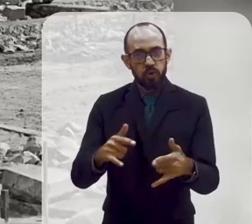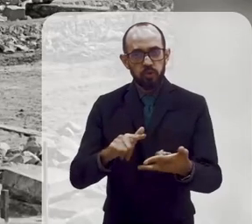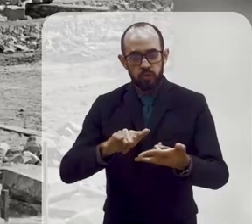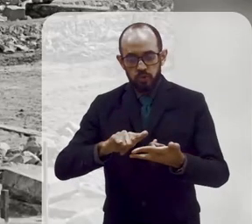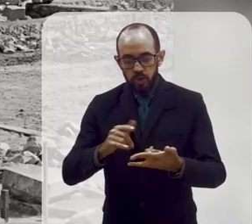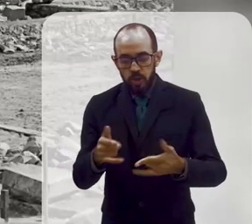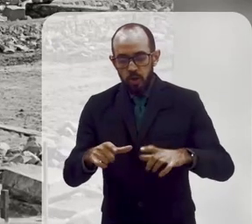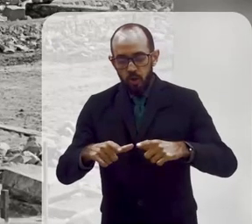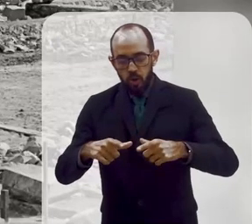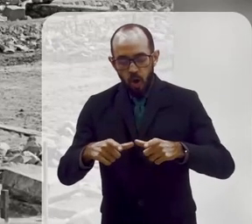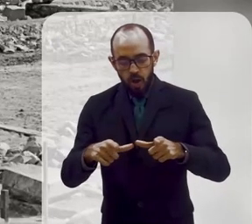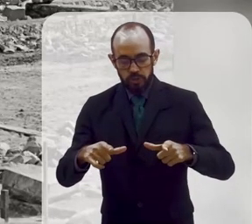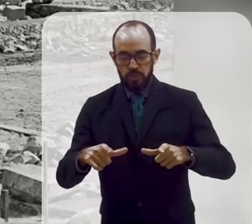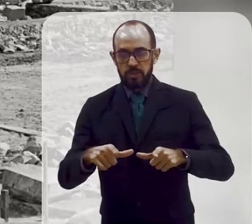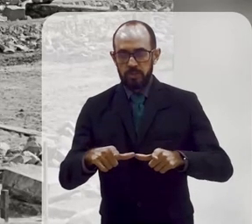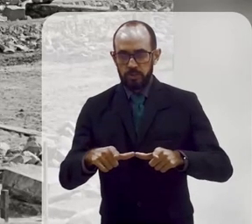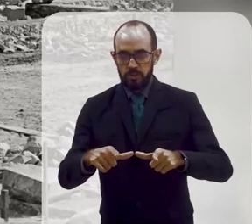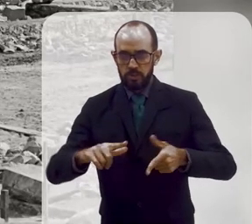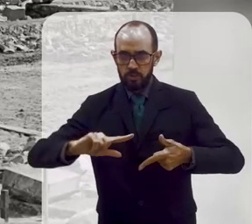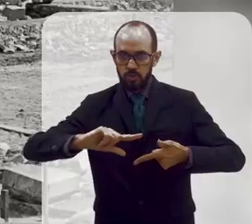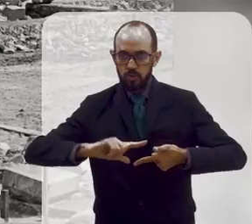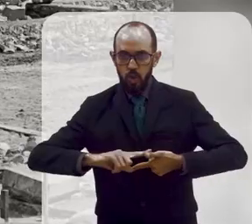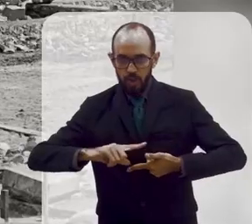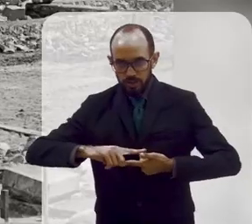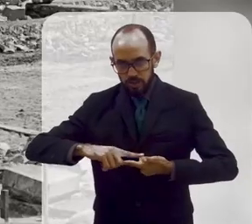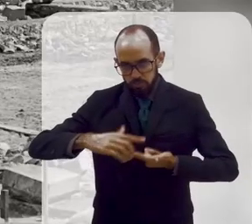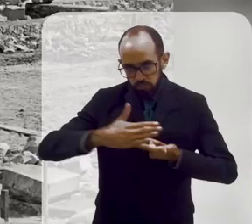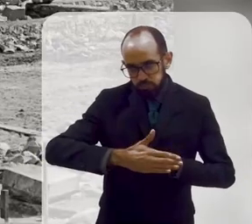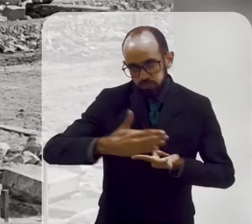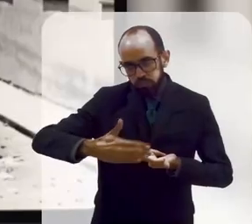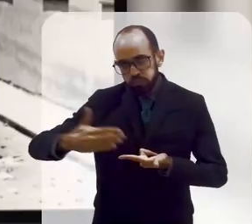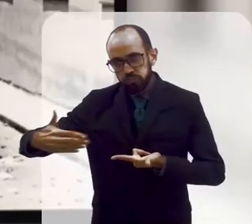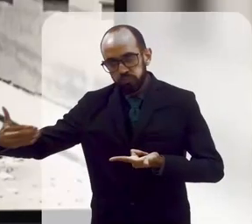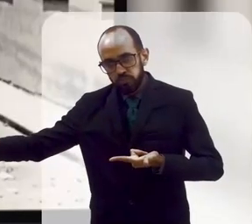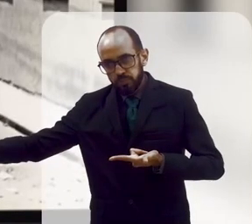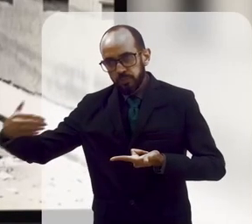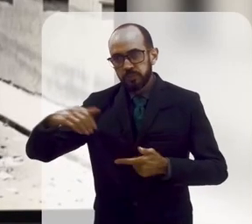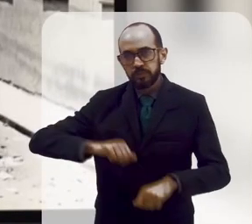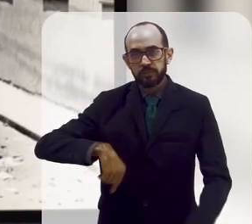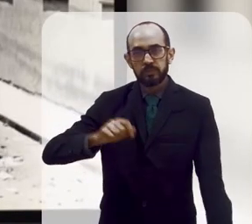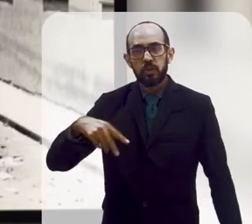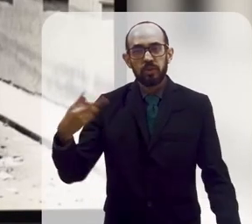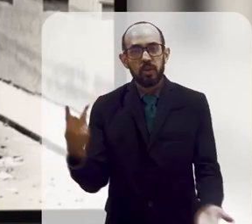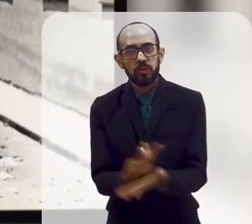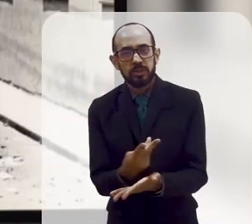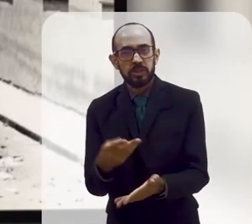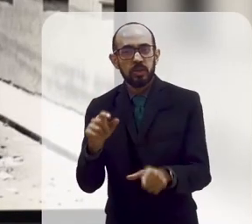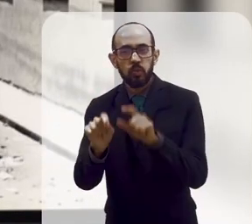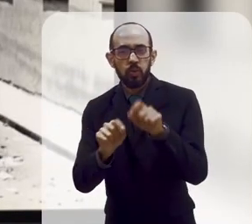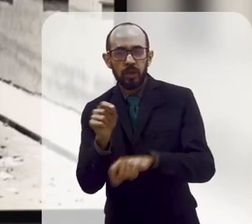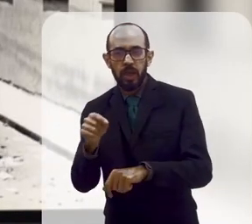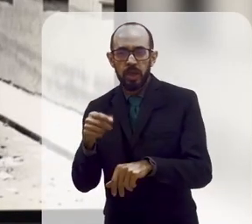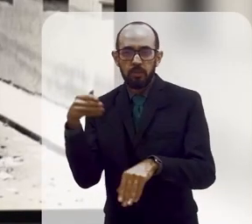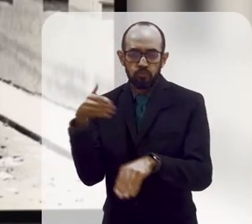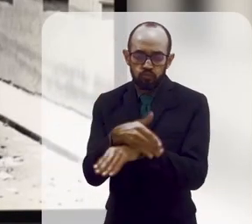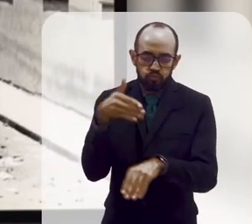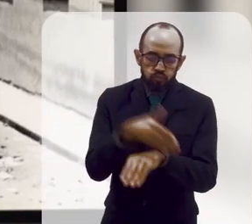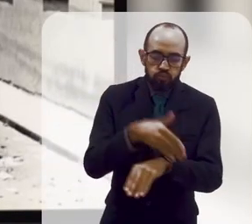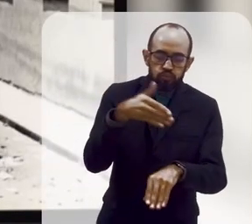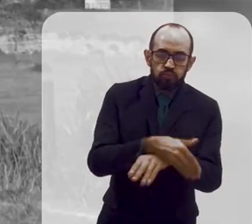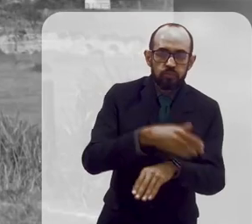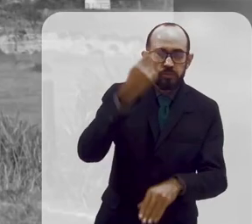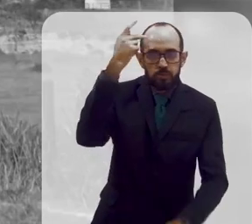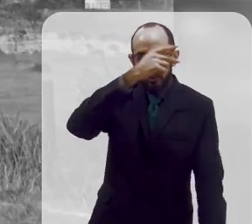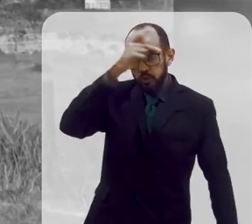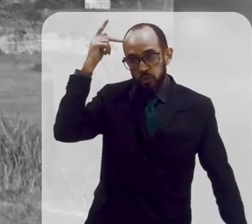Isso tanto na região de Manguinhos, quanto nos subúrbios. A gente tem muita gente chegando, de imigração tanto